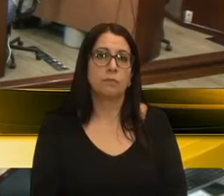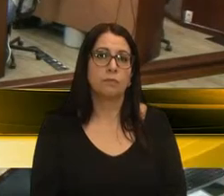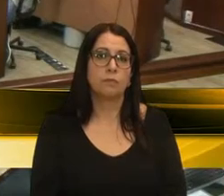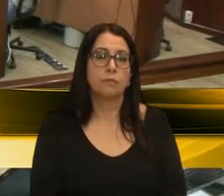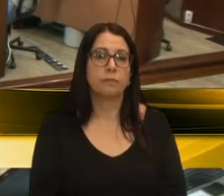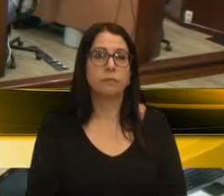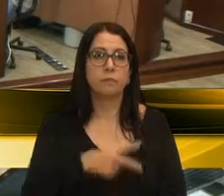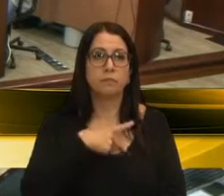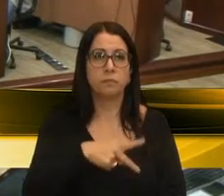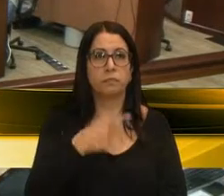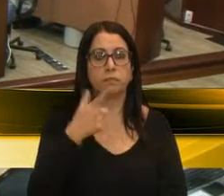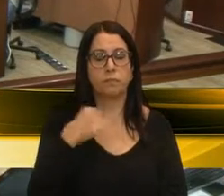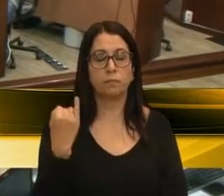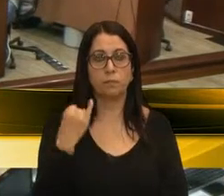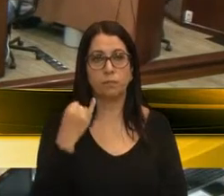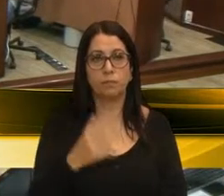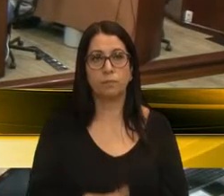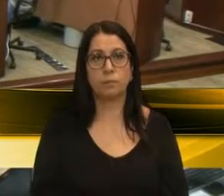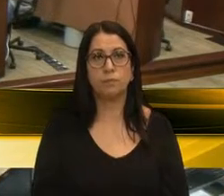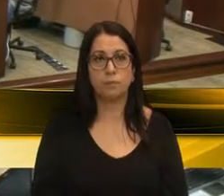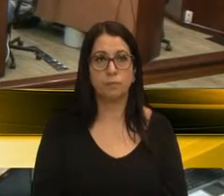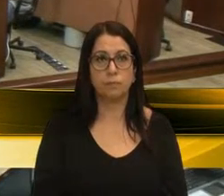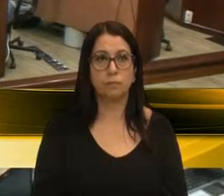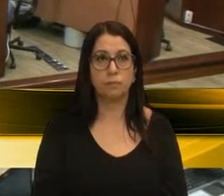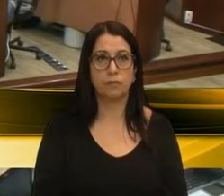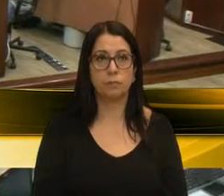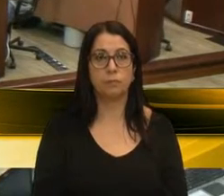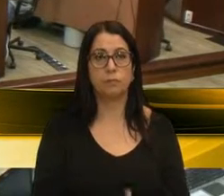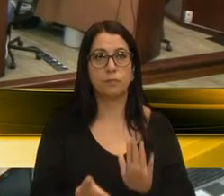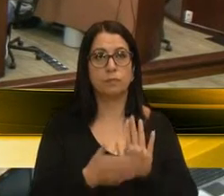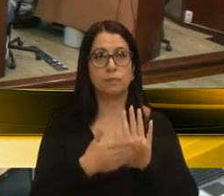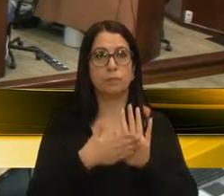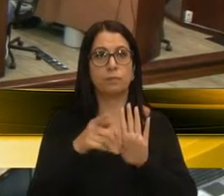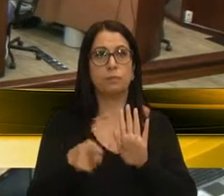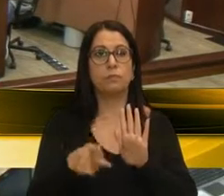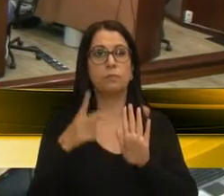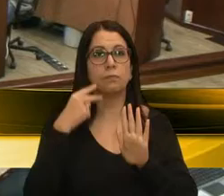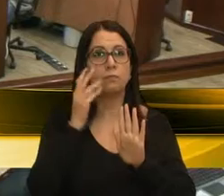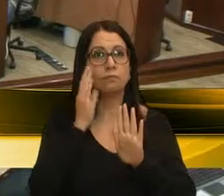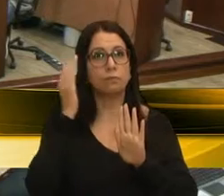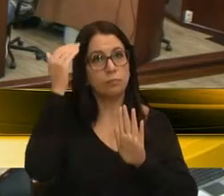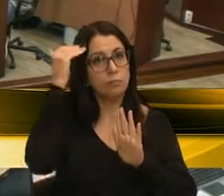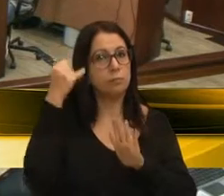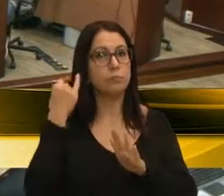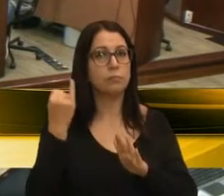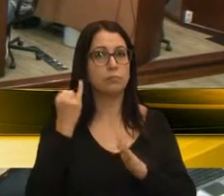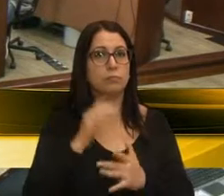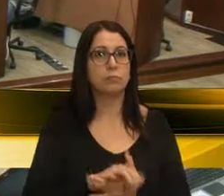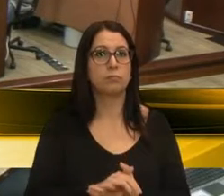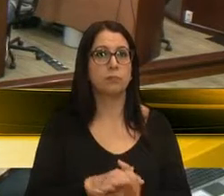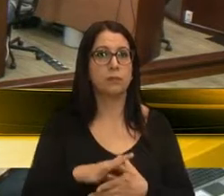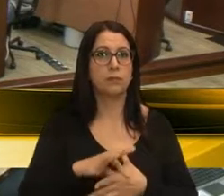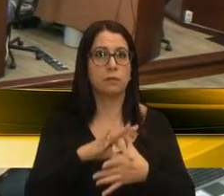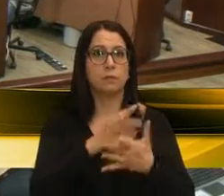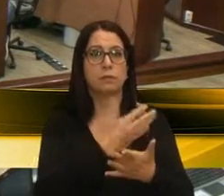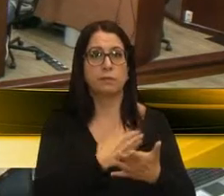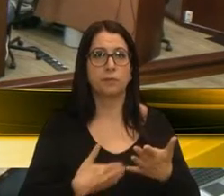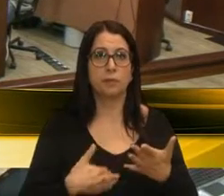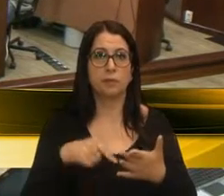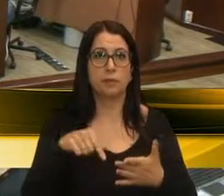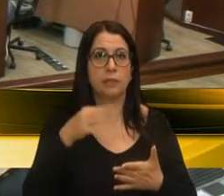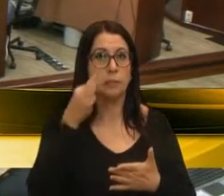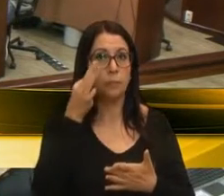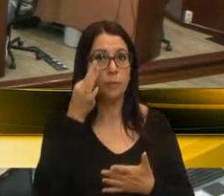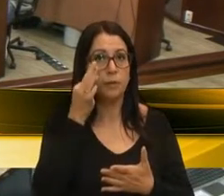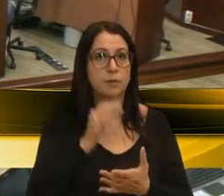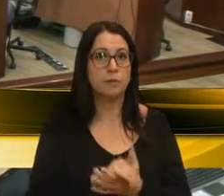Senhor presidente, eu acho que é importante essa proposta do vereador Filipe, é importante que os líderes do governo estejam presentes,